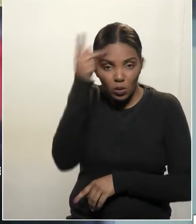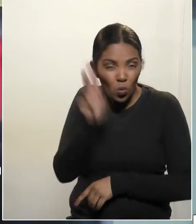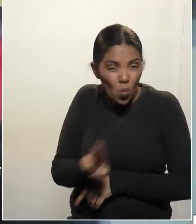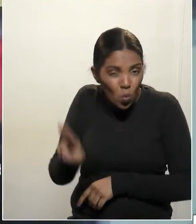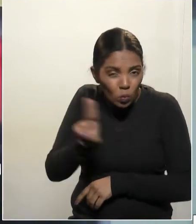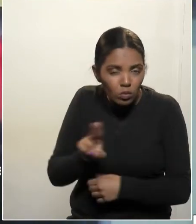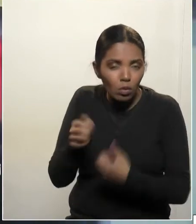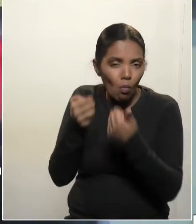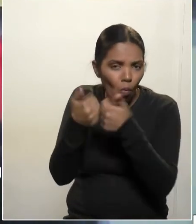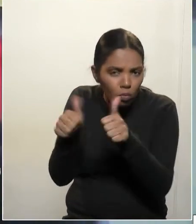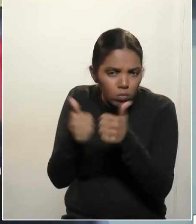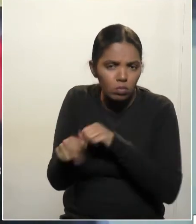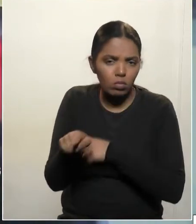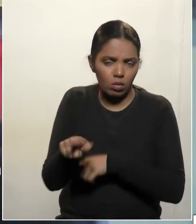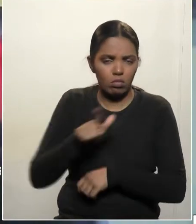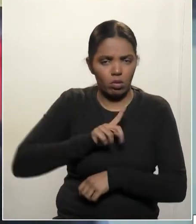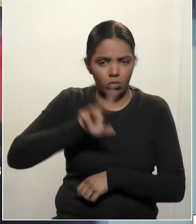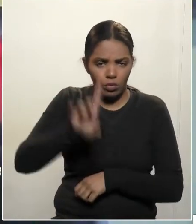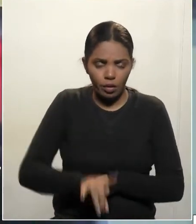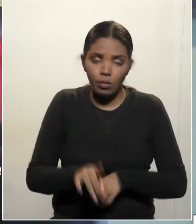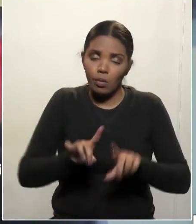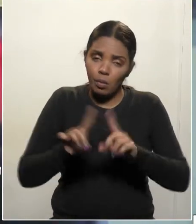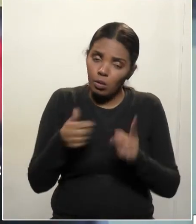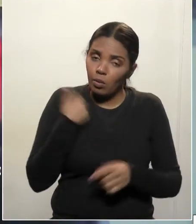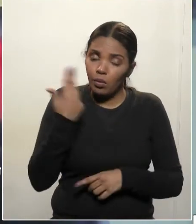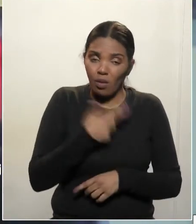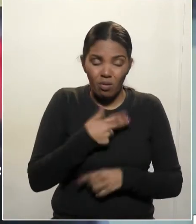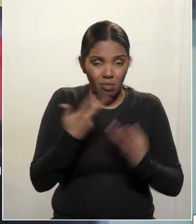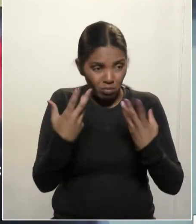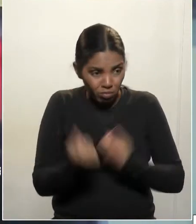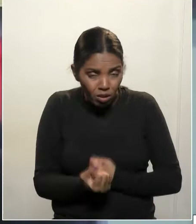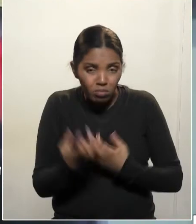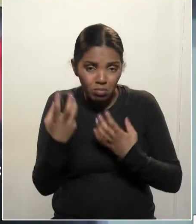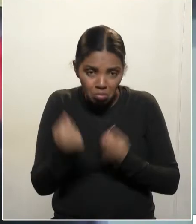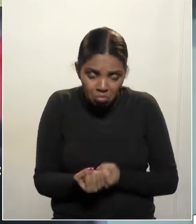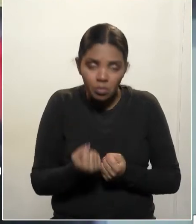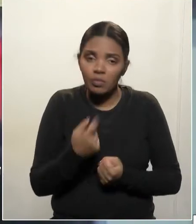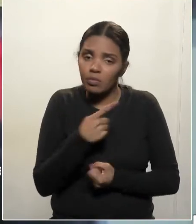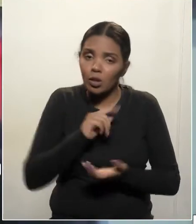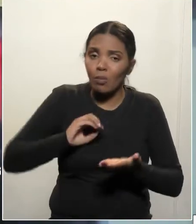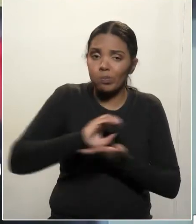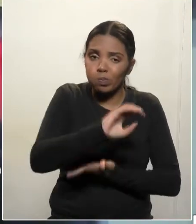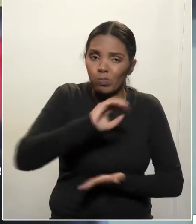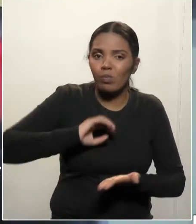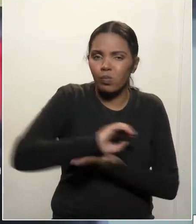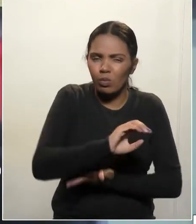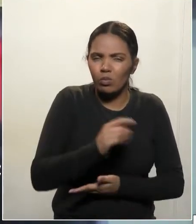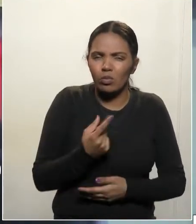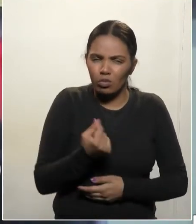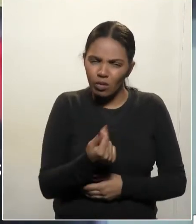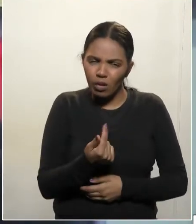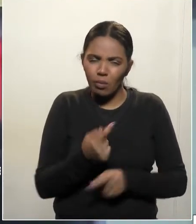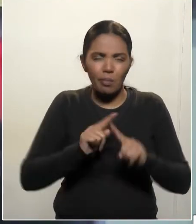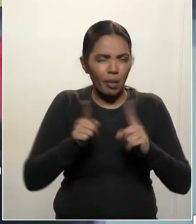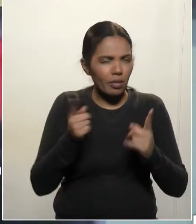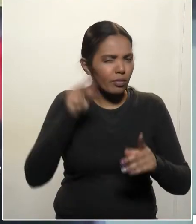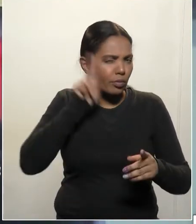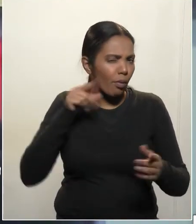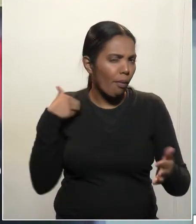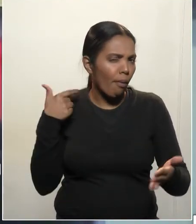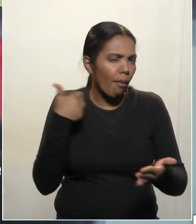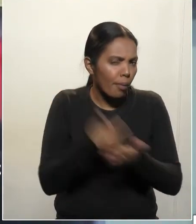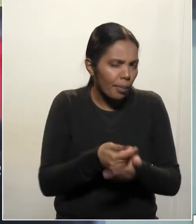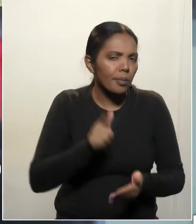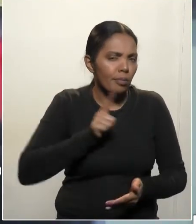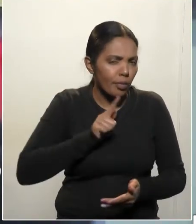usuários, a única coisa que nós estaremos fazendo é aportando recursos em empresas que, historicamente, sempre ganharam,